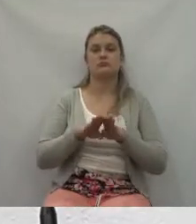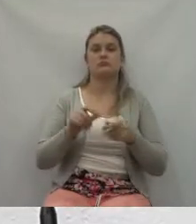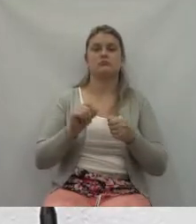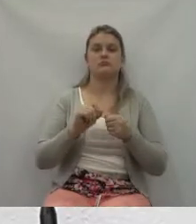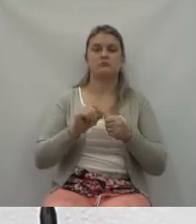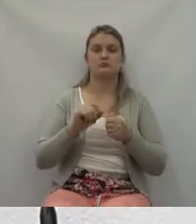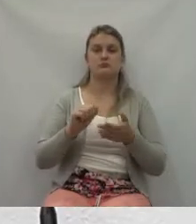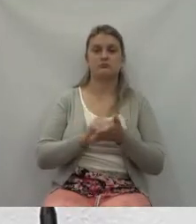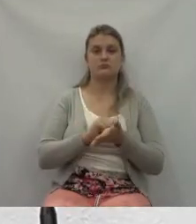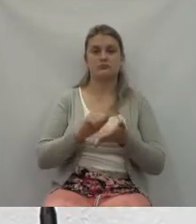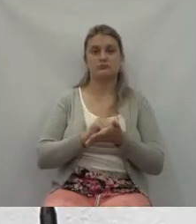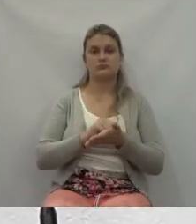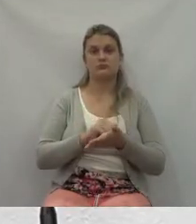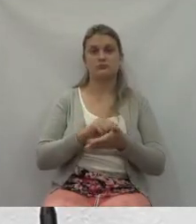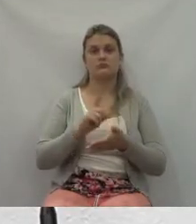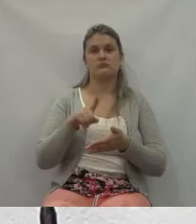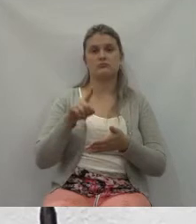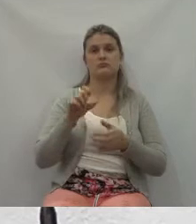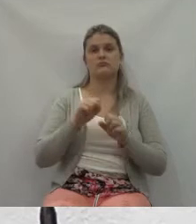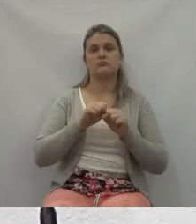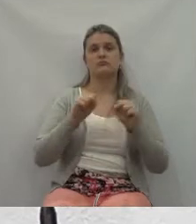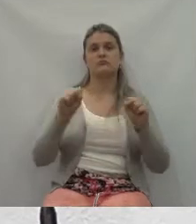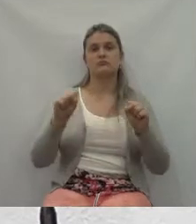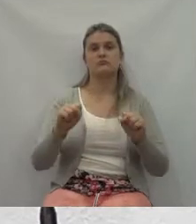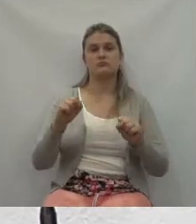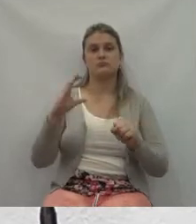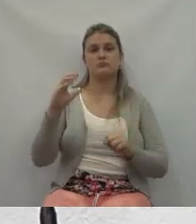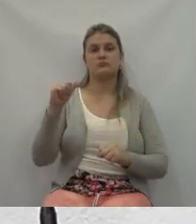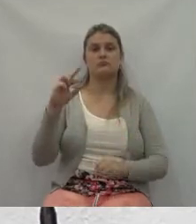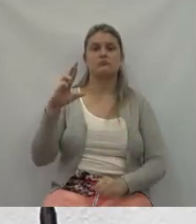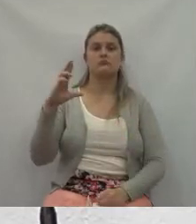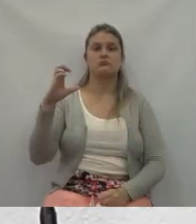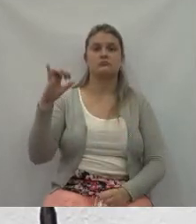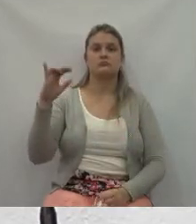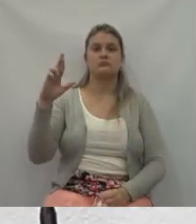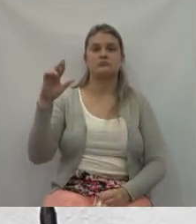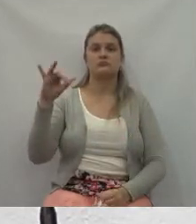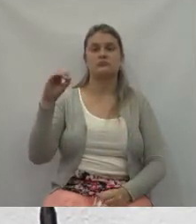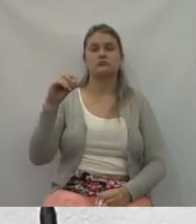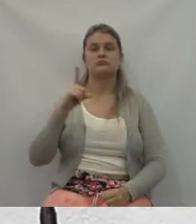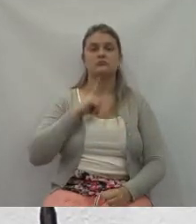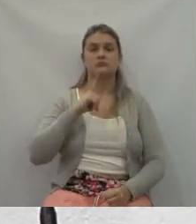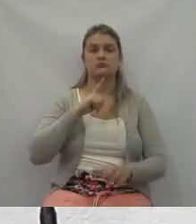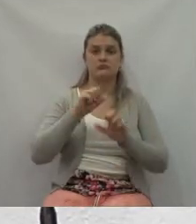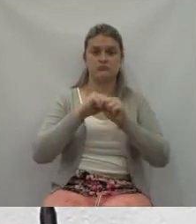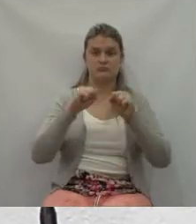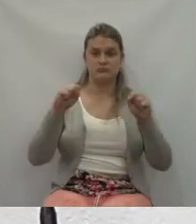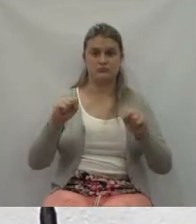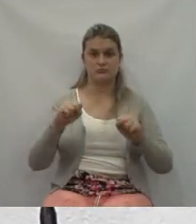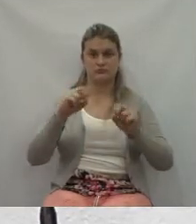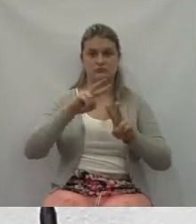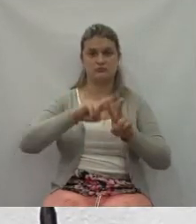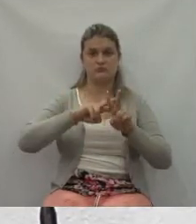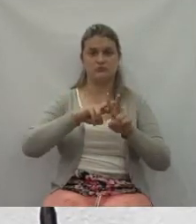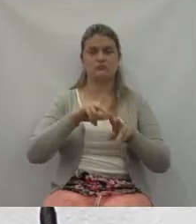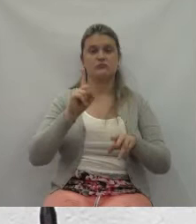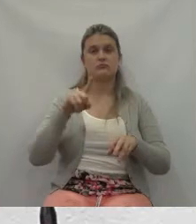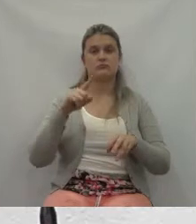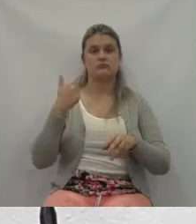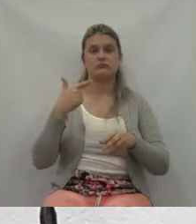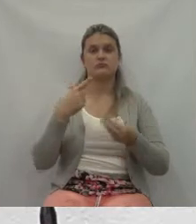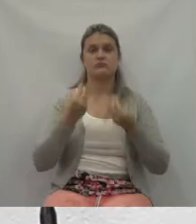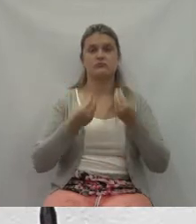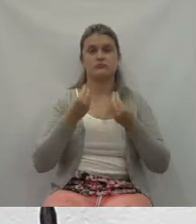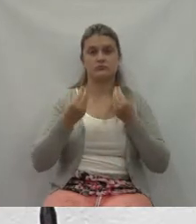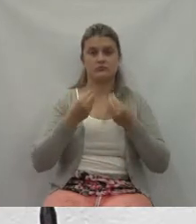carcerário. O sistema carcerário, infelizmente, não especificamente é o estado do Paraná,